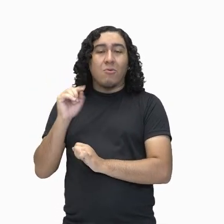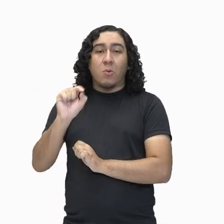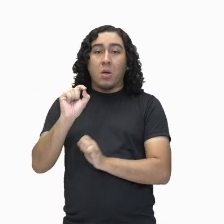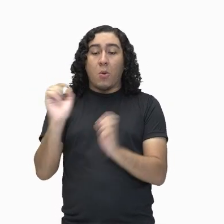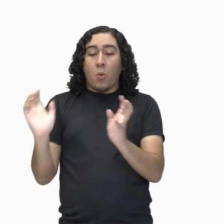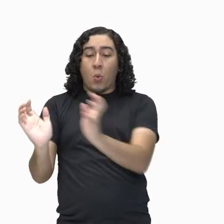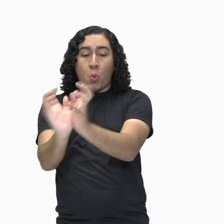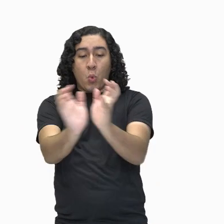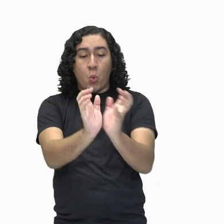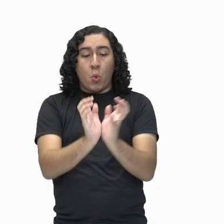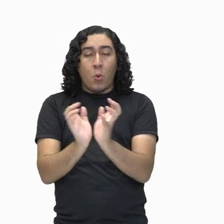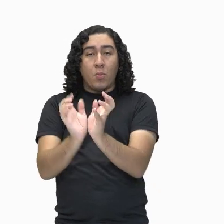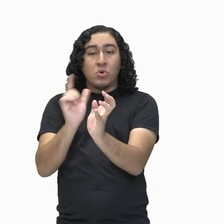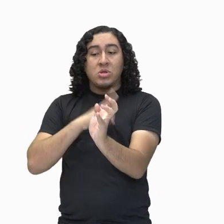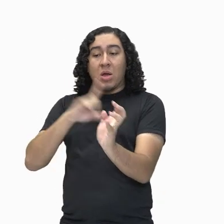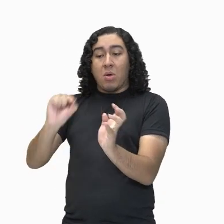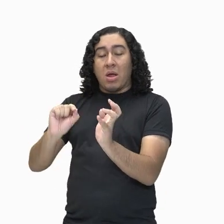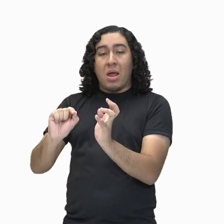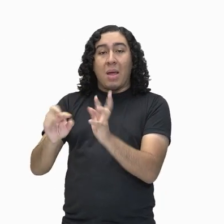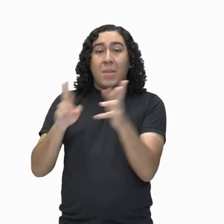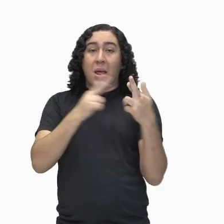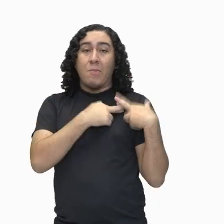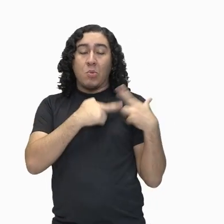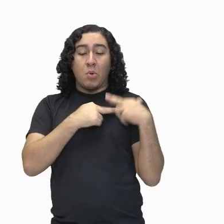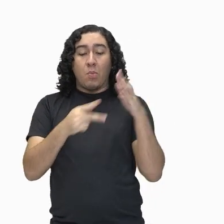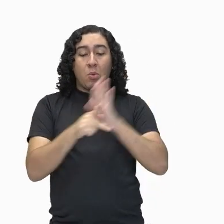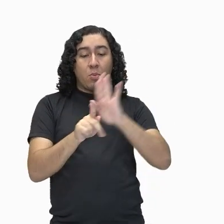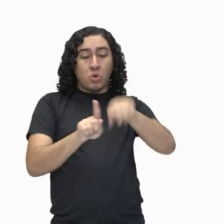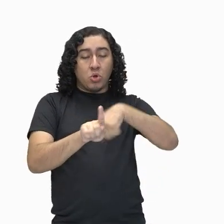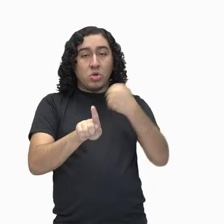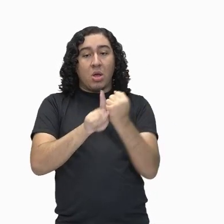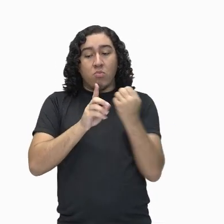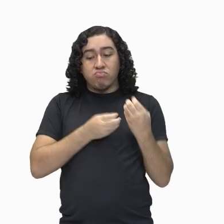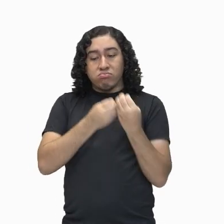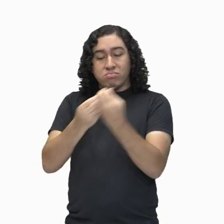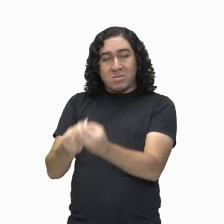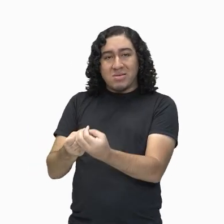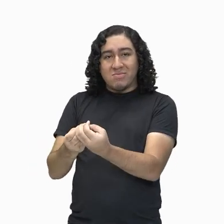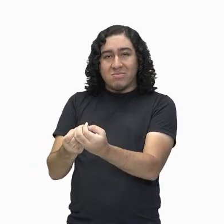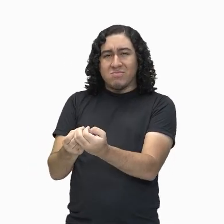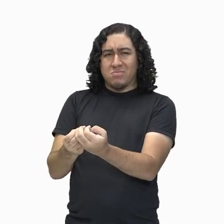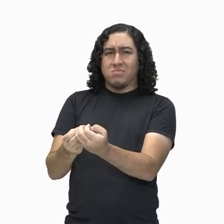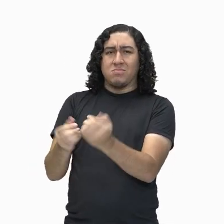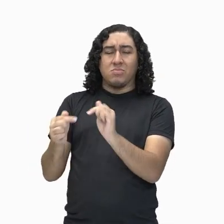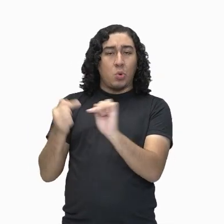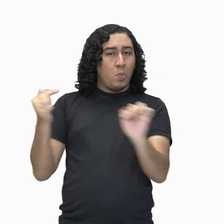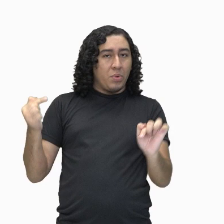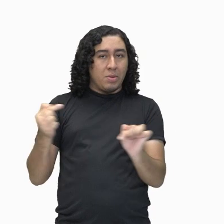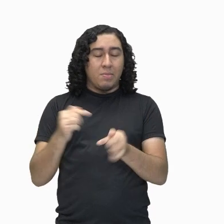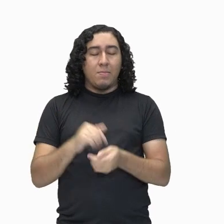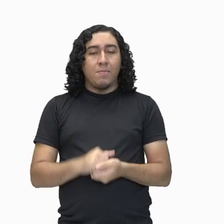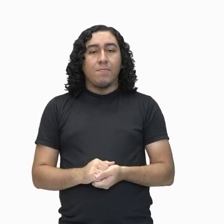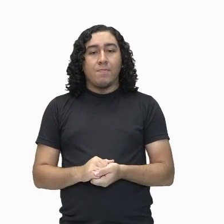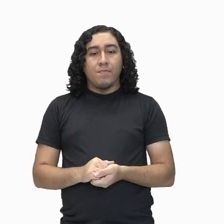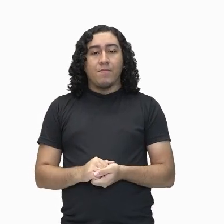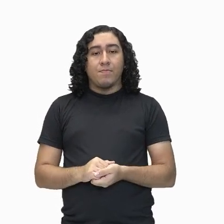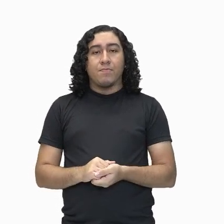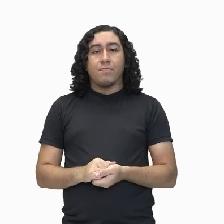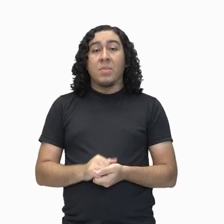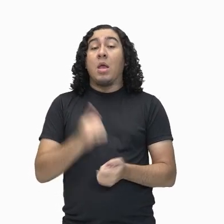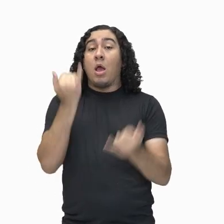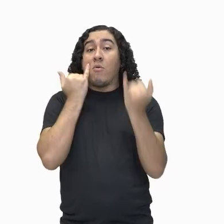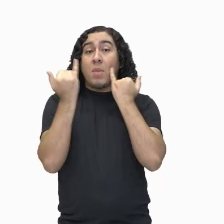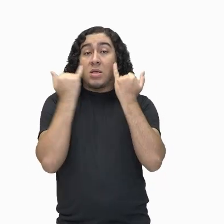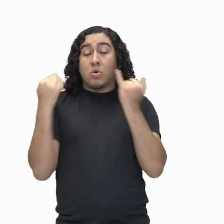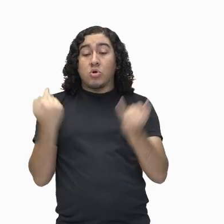de um papel ou de um extrato social, o que não pode ser. A informação faz com que nós nos